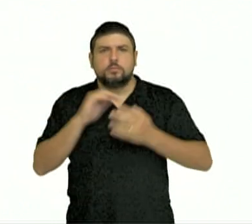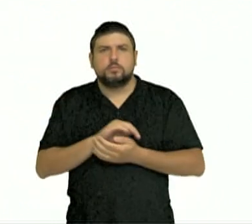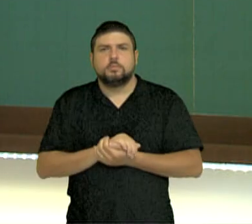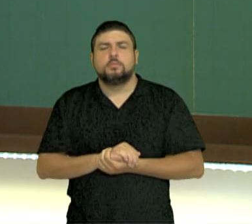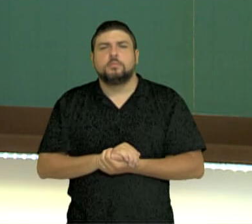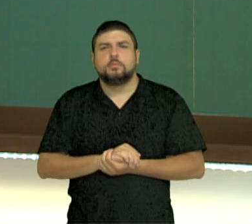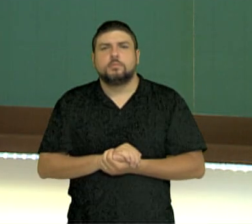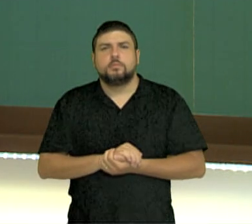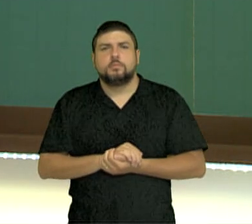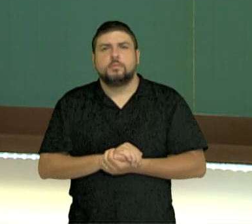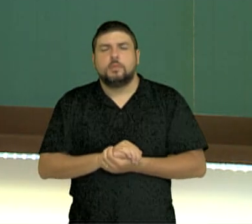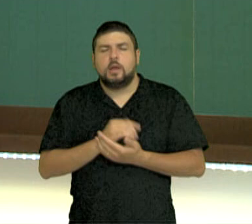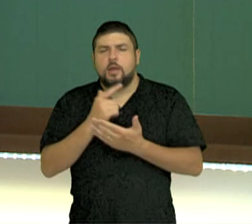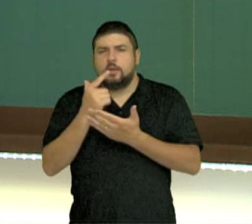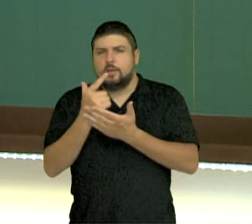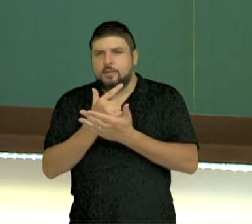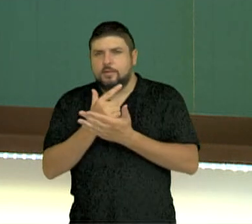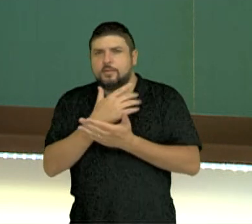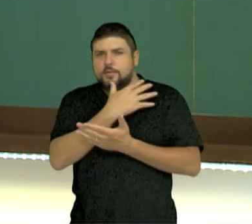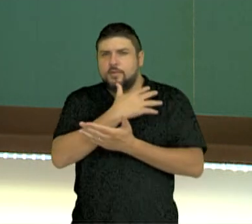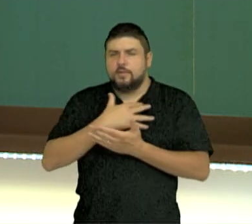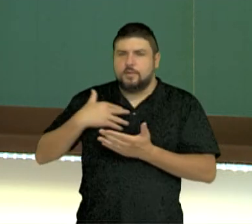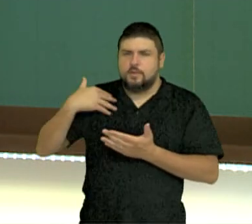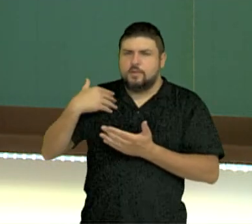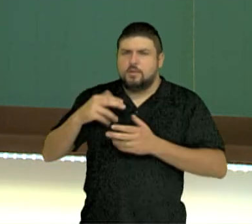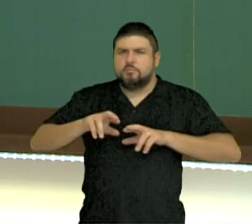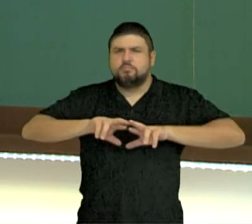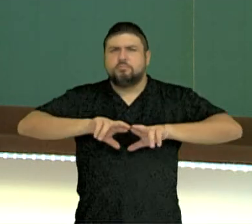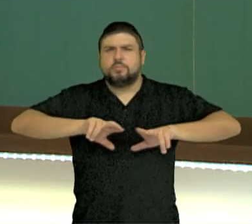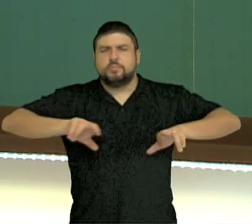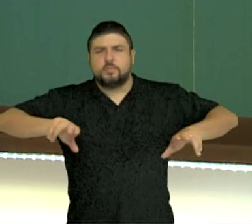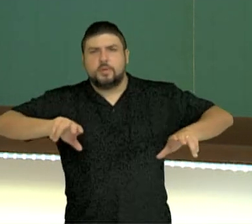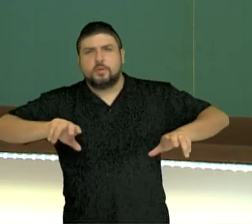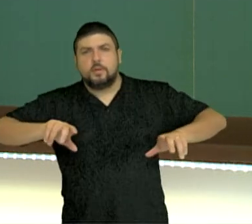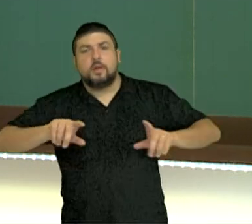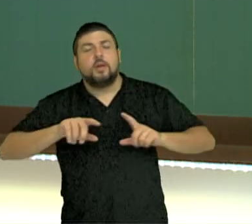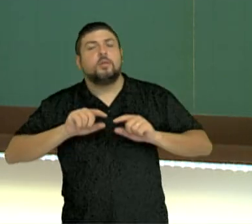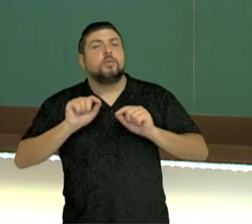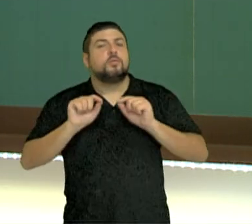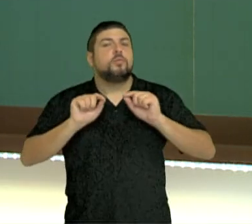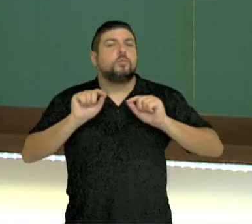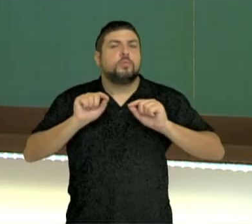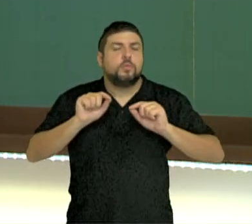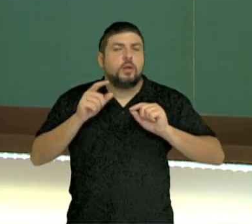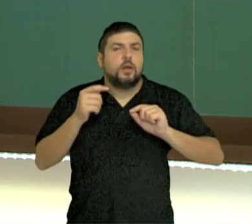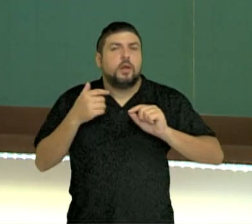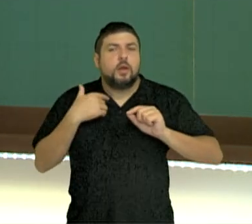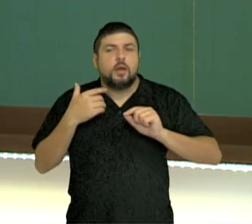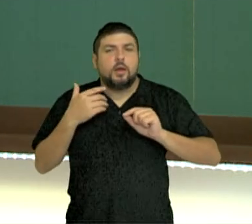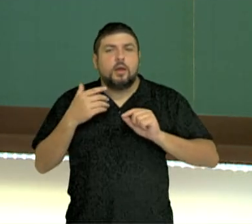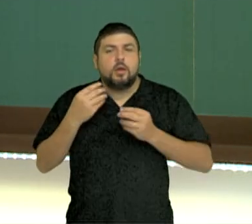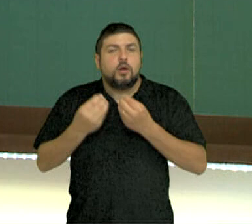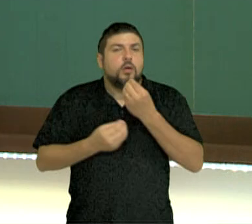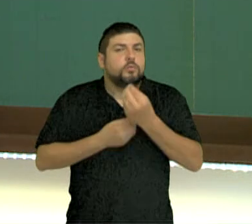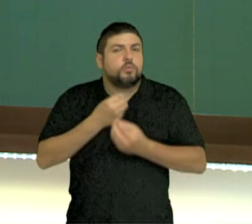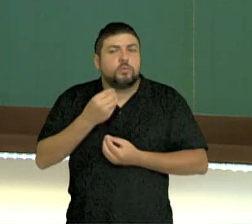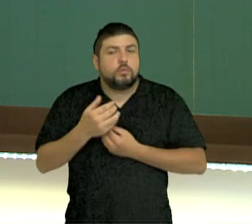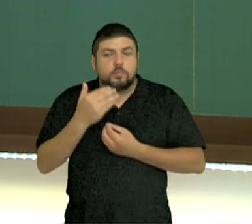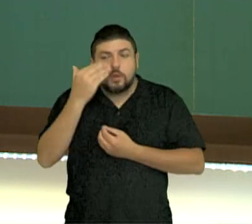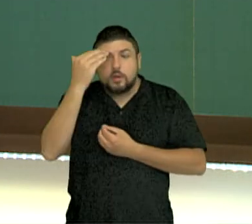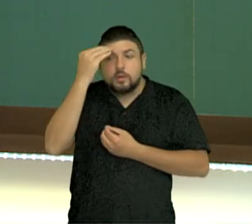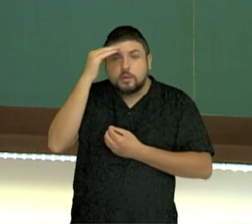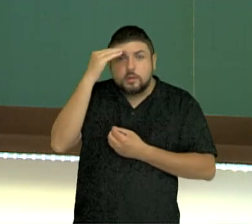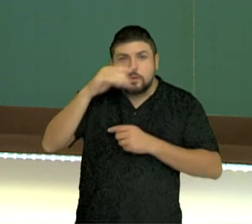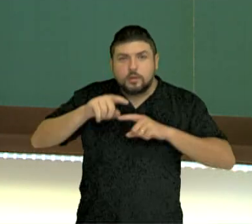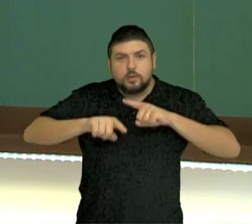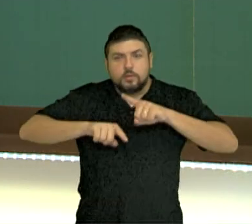afirma diversas questões, entre elas, as relações necessárias para entendermos a essência dos objetos.